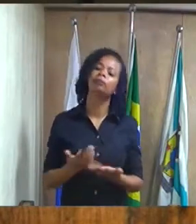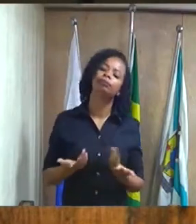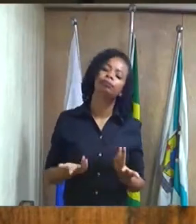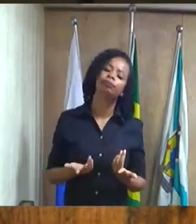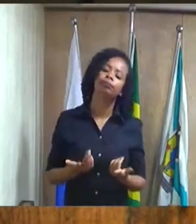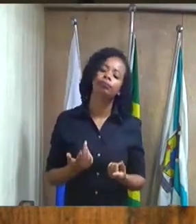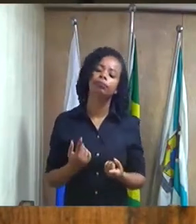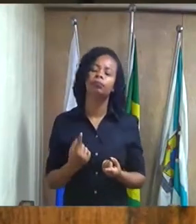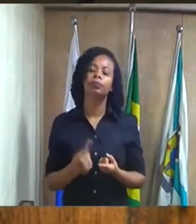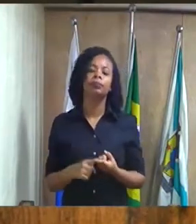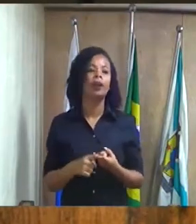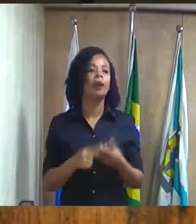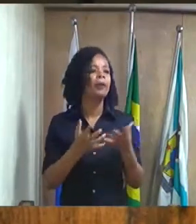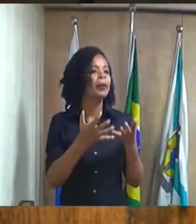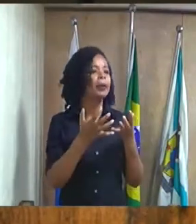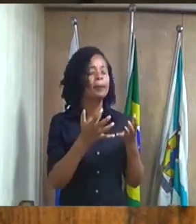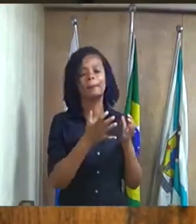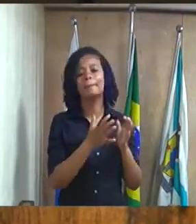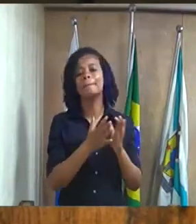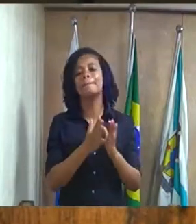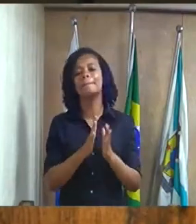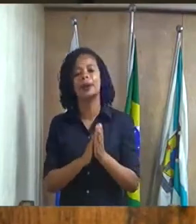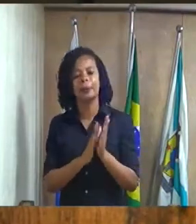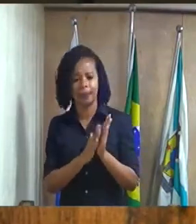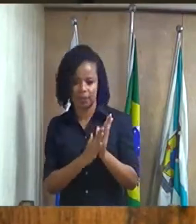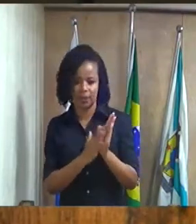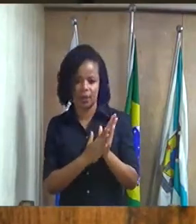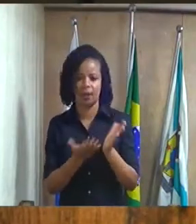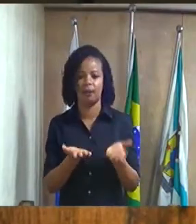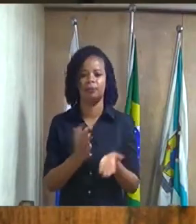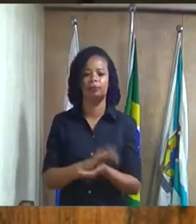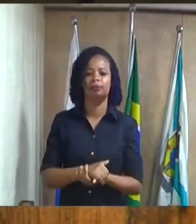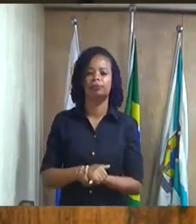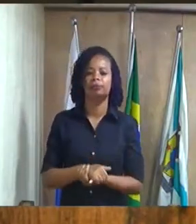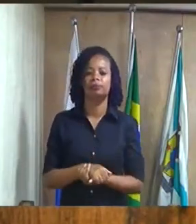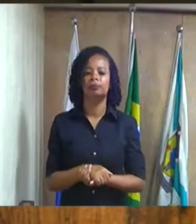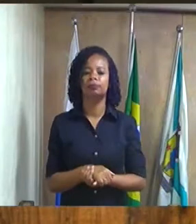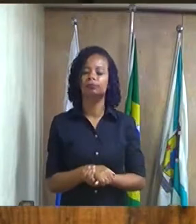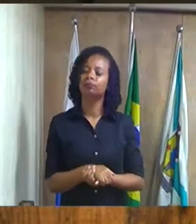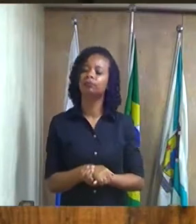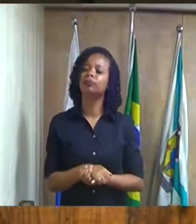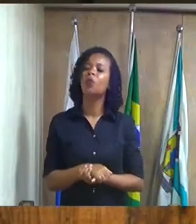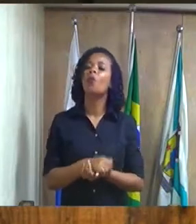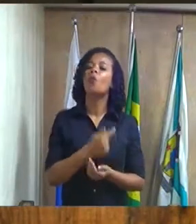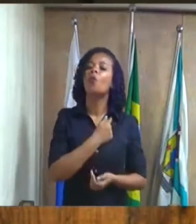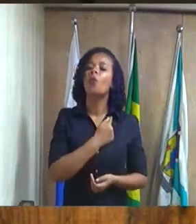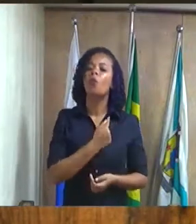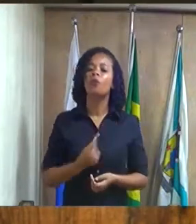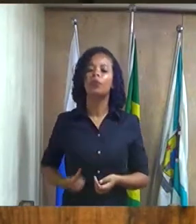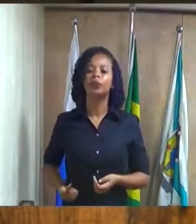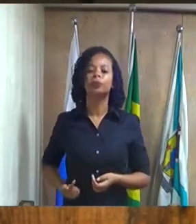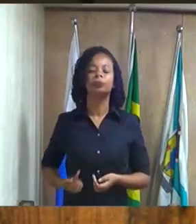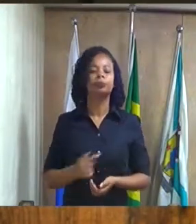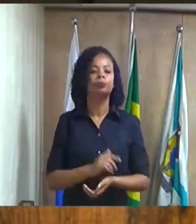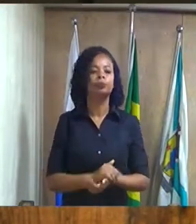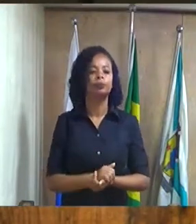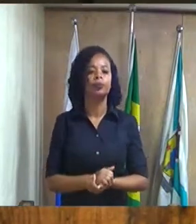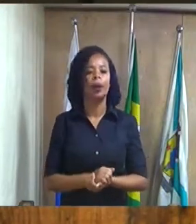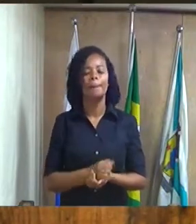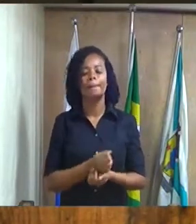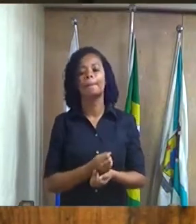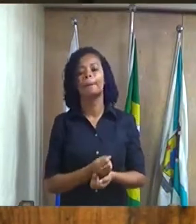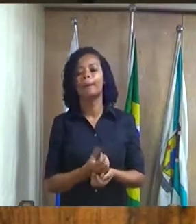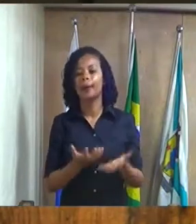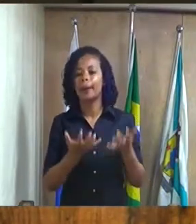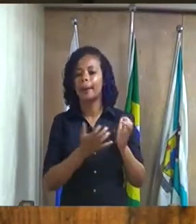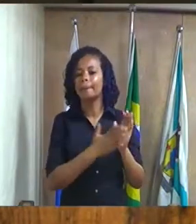para parabenizar quero parabenizar o governador parabenizar